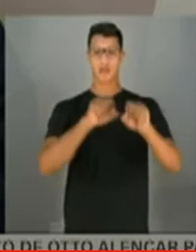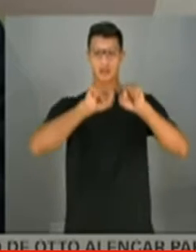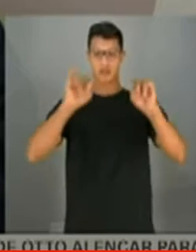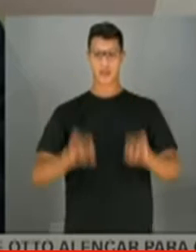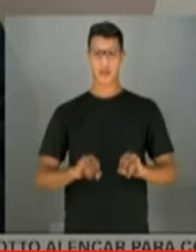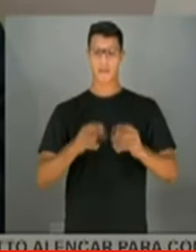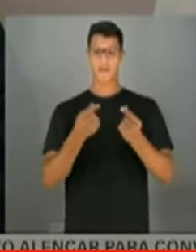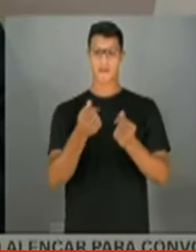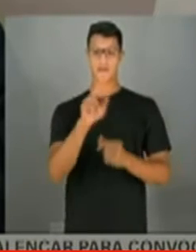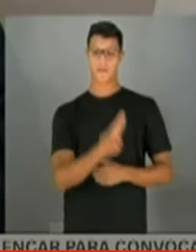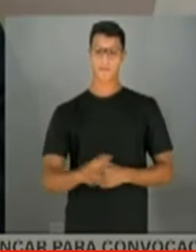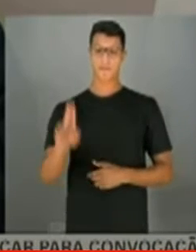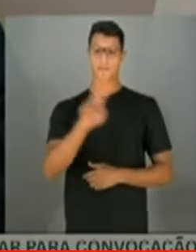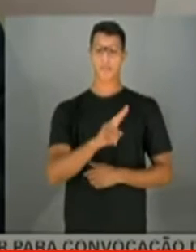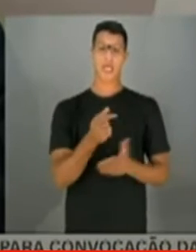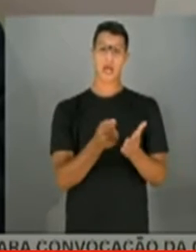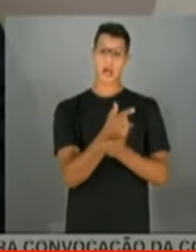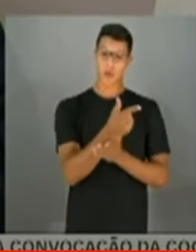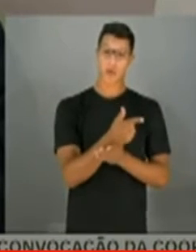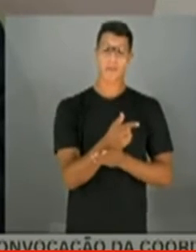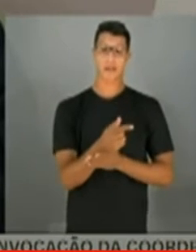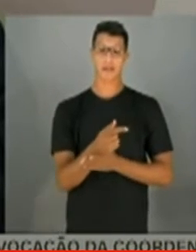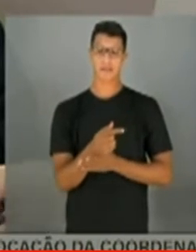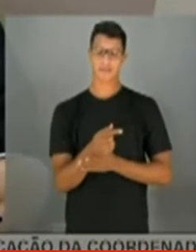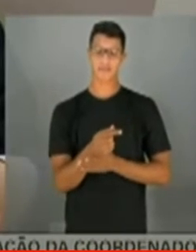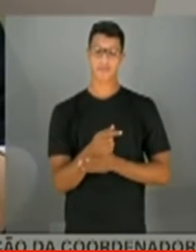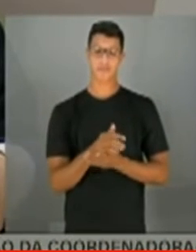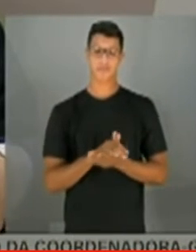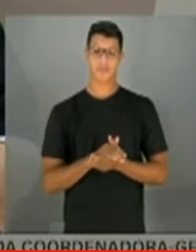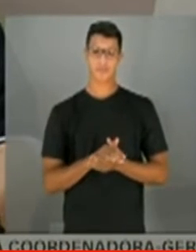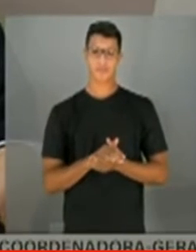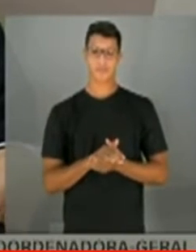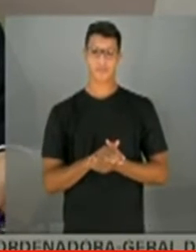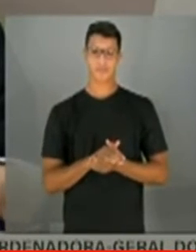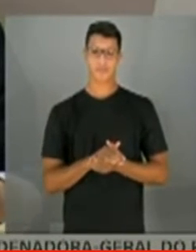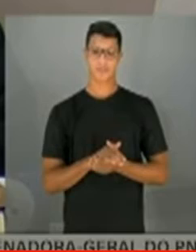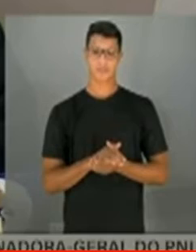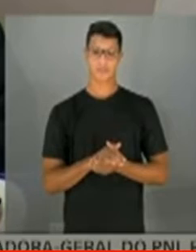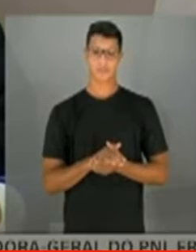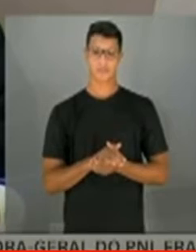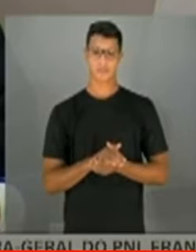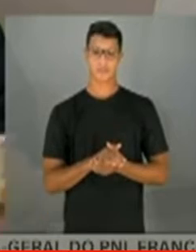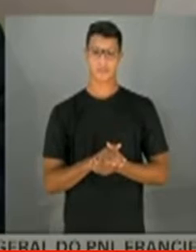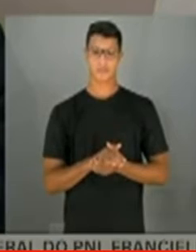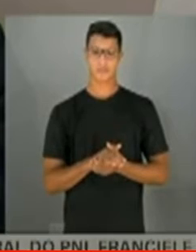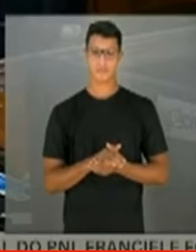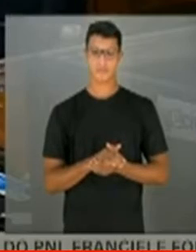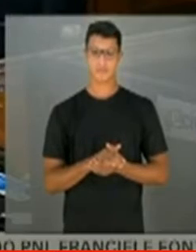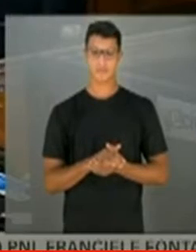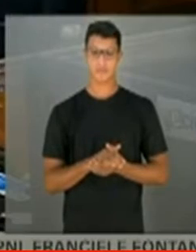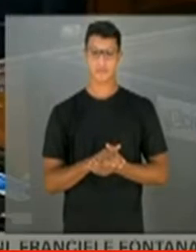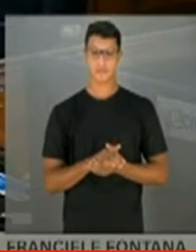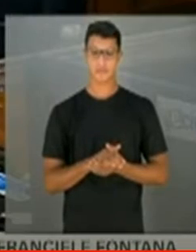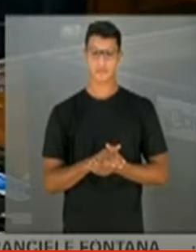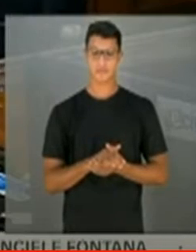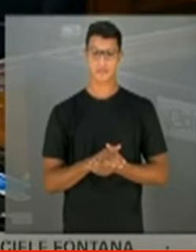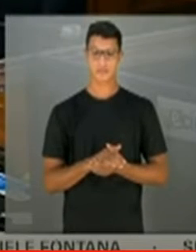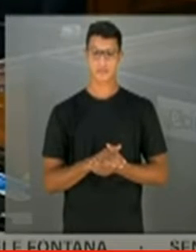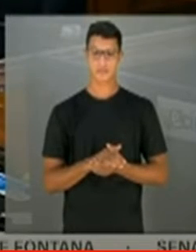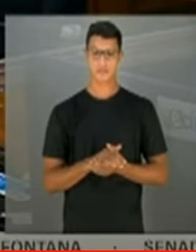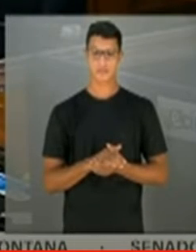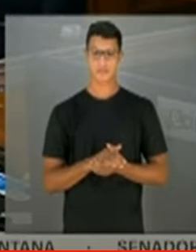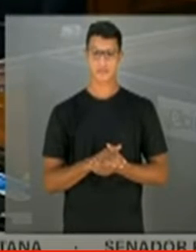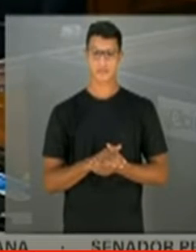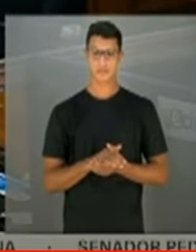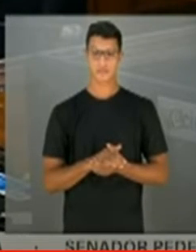de registro de preços que foi utilizada naquela compra ou uma dispensa de licitação. O senhor é só complementando, internamente, esquecendo o sistema único,